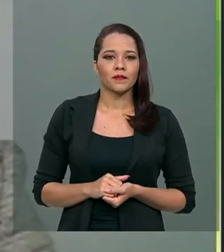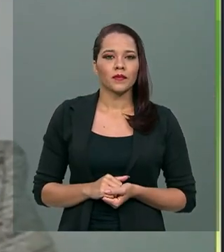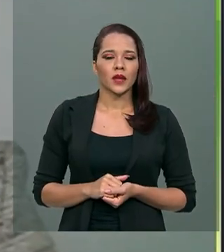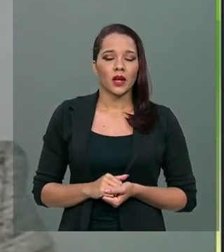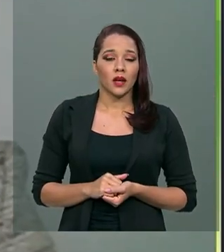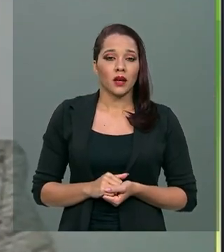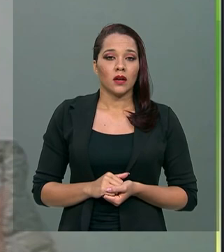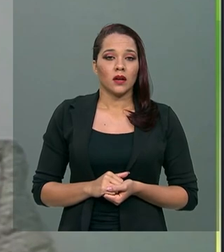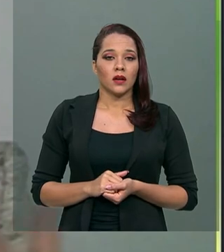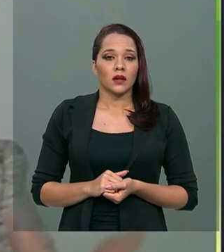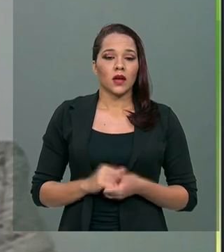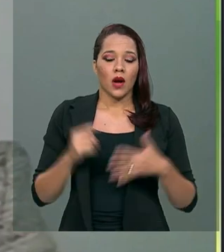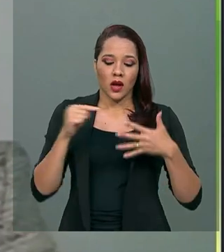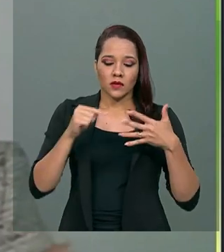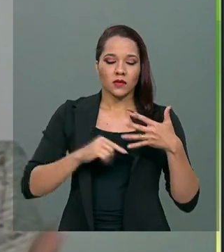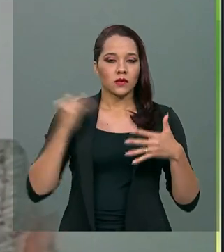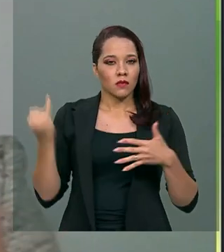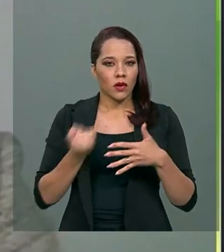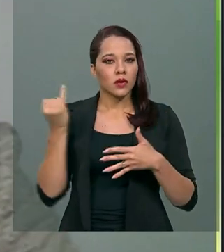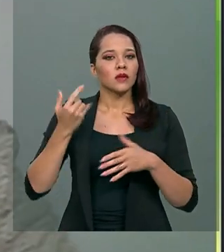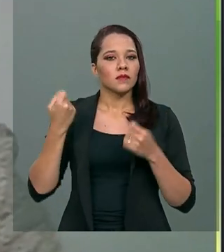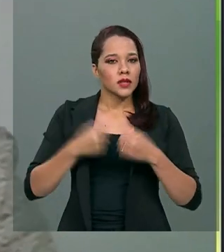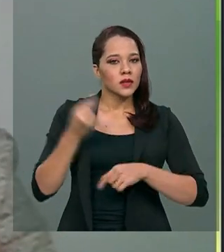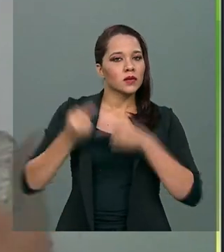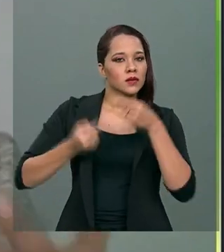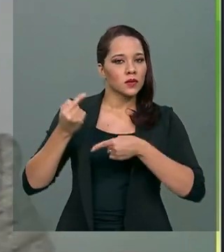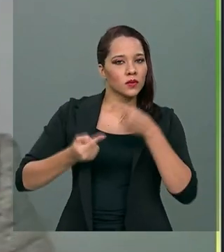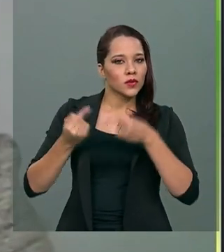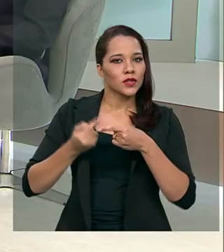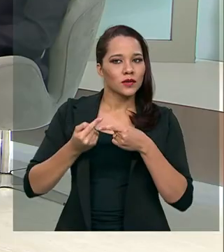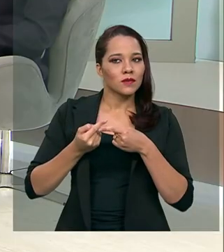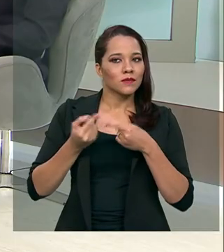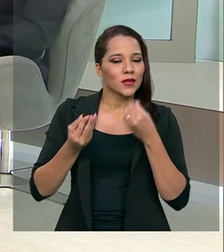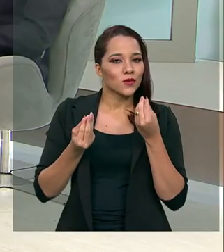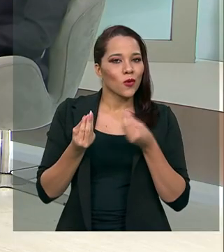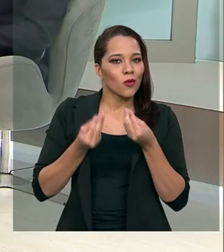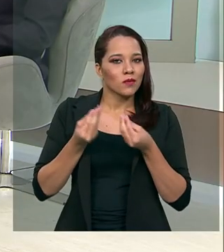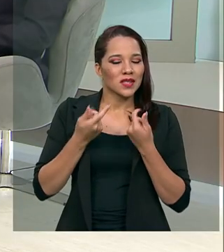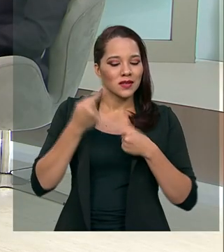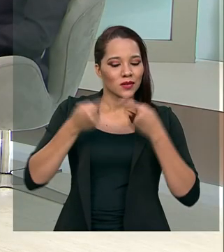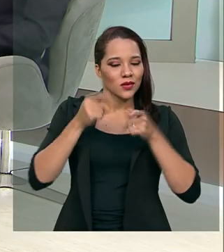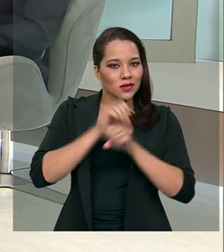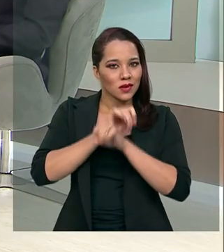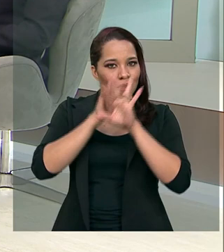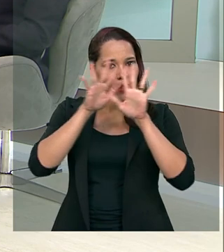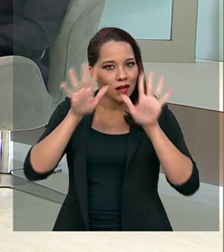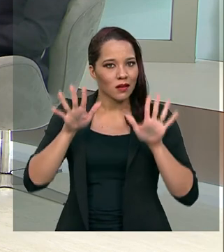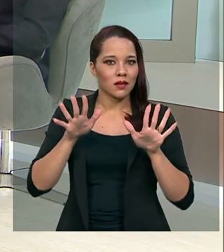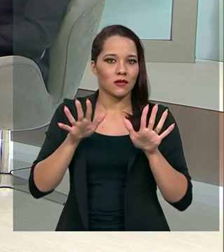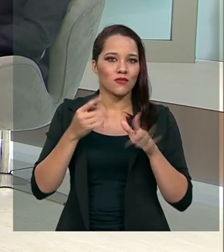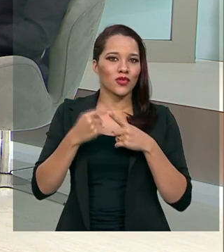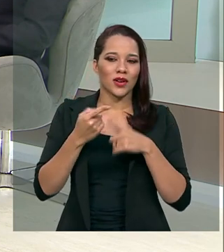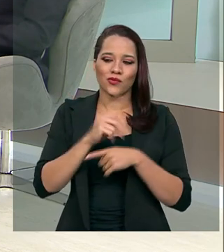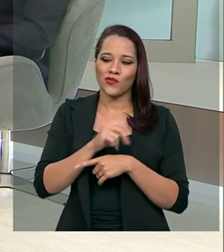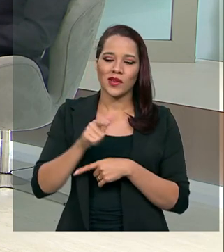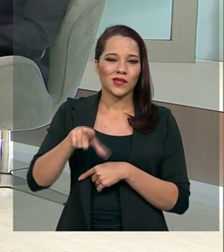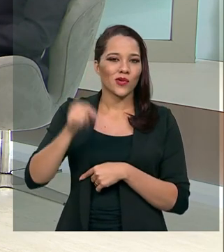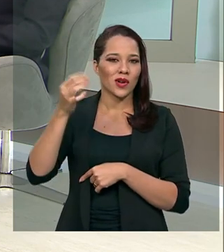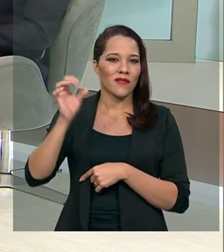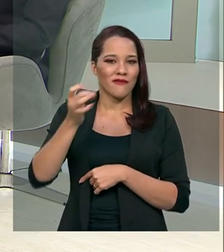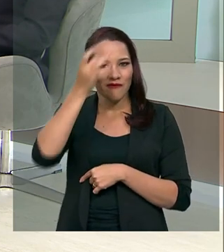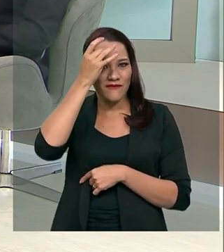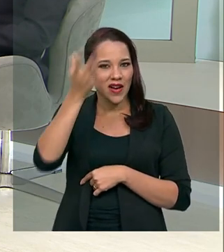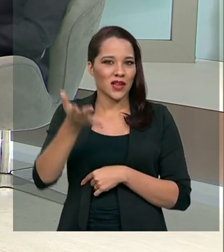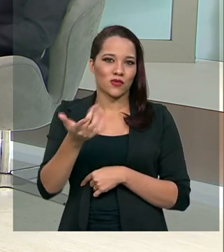Acessos importantes devem ser discutidos de forma muito clara e muito transparente, porque não há escolha fácil. E